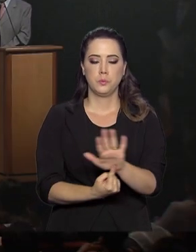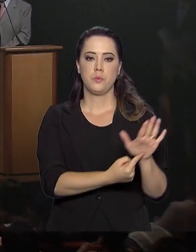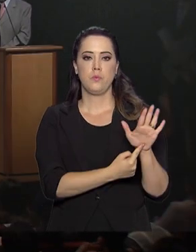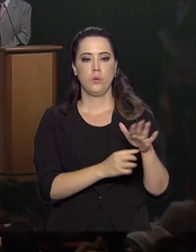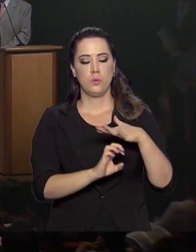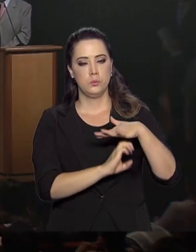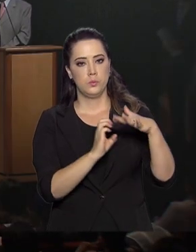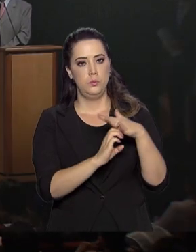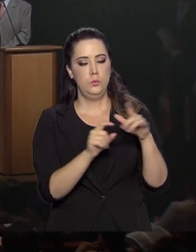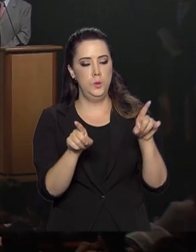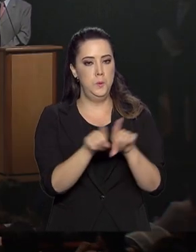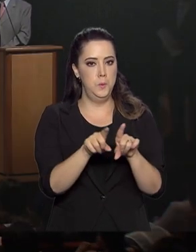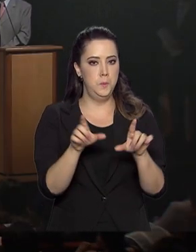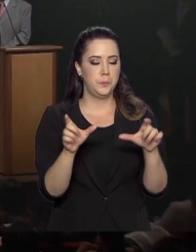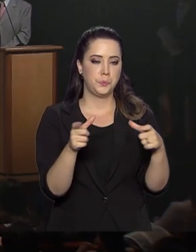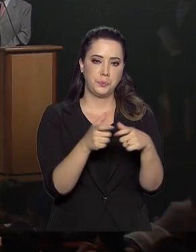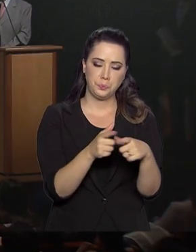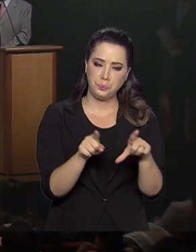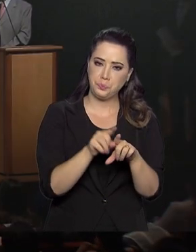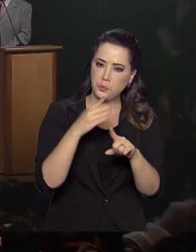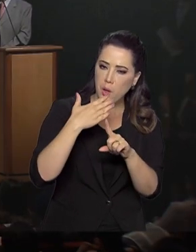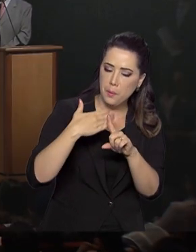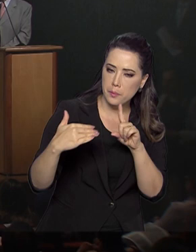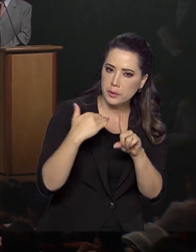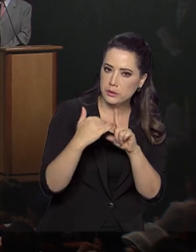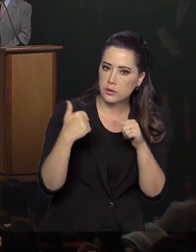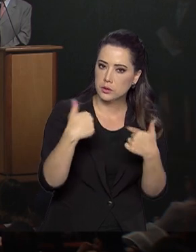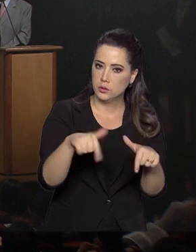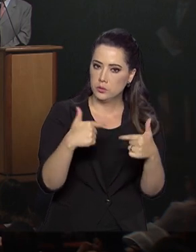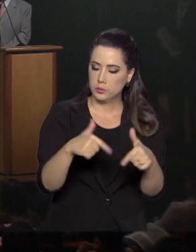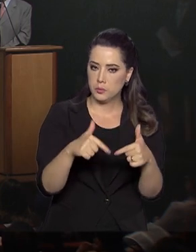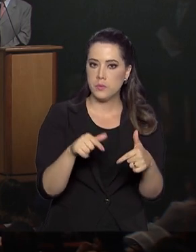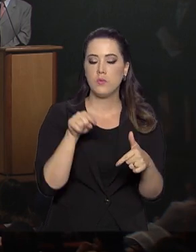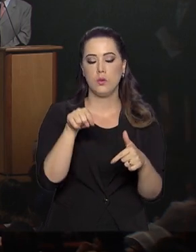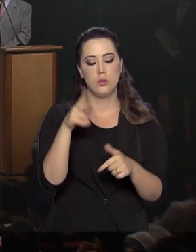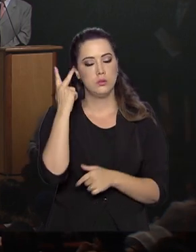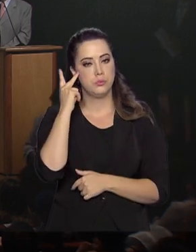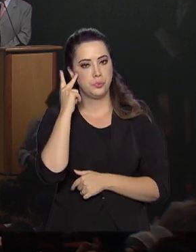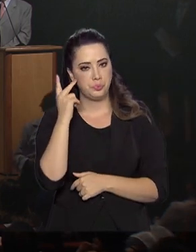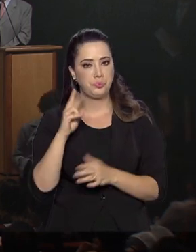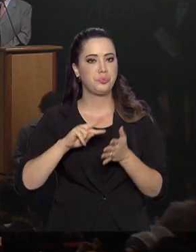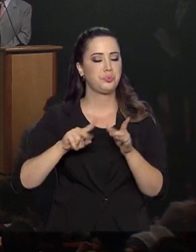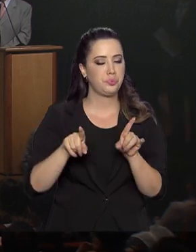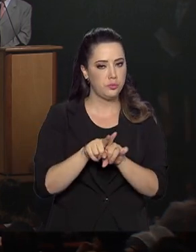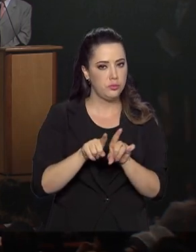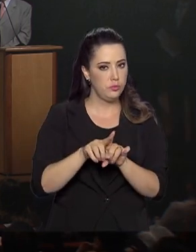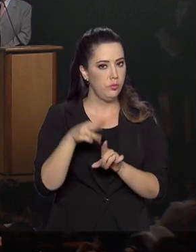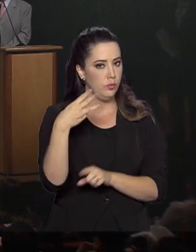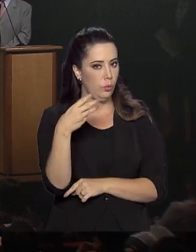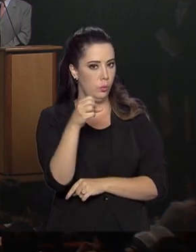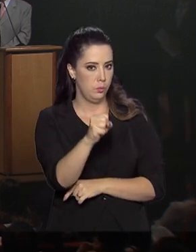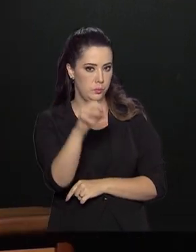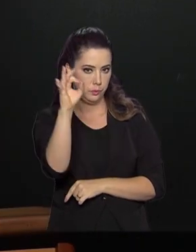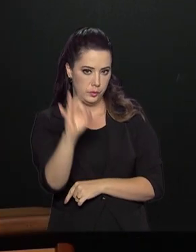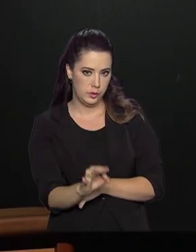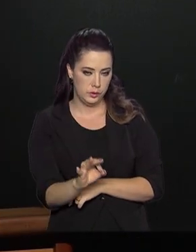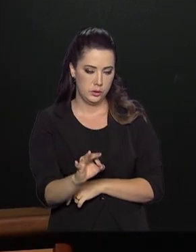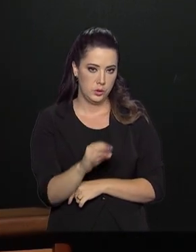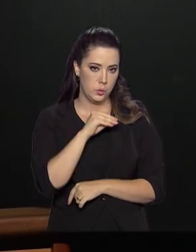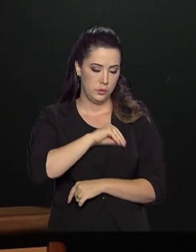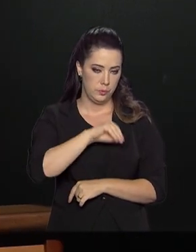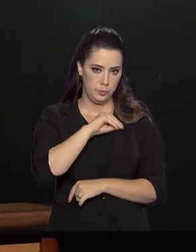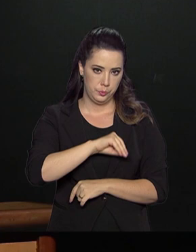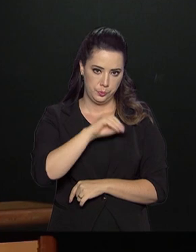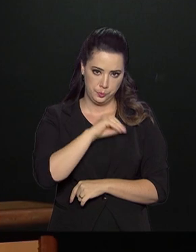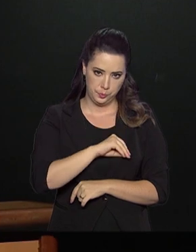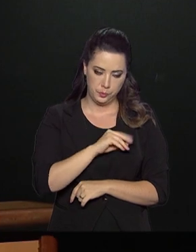empresas são responsáveis por metade dos empregos do Estado e por 38% da massa salarial. Para